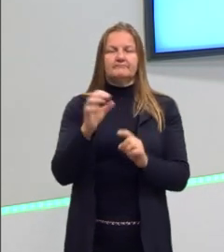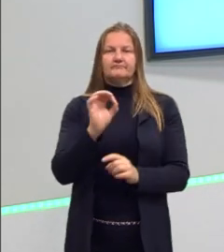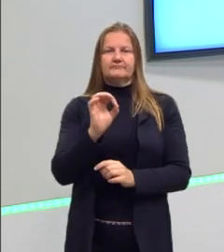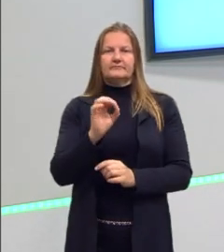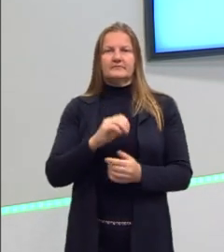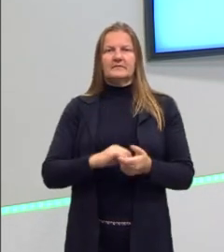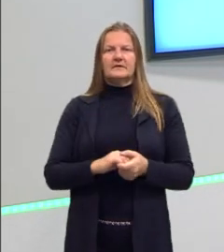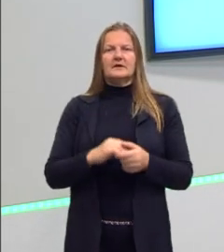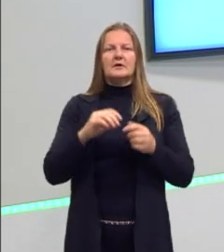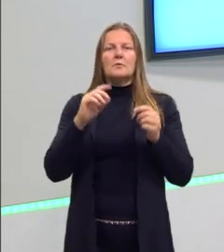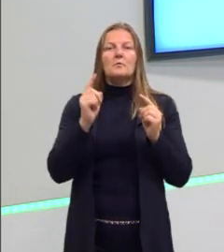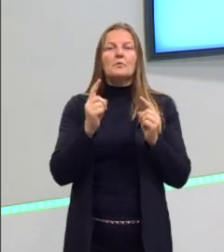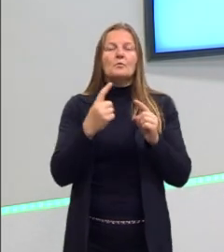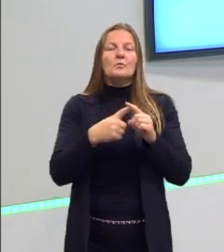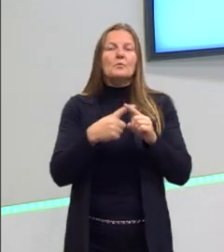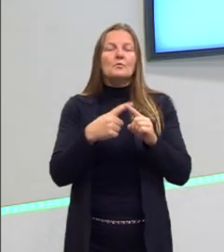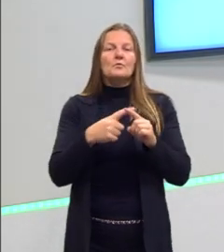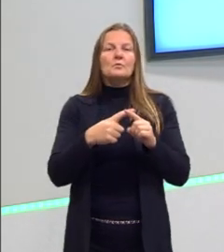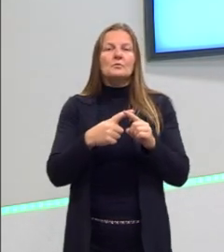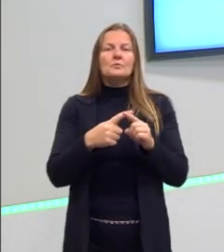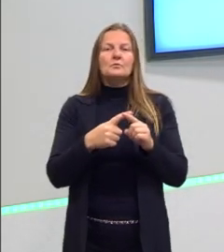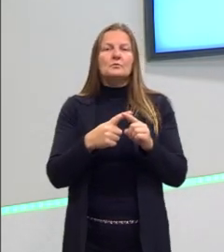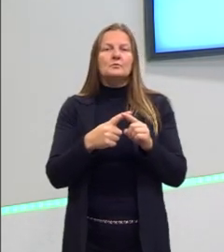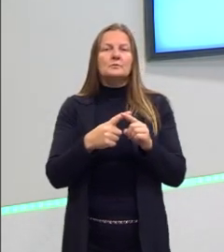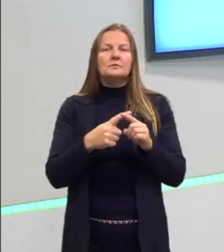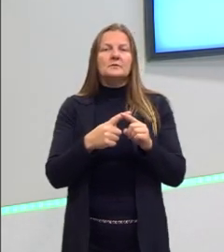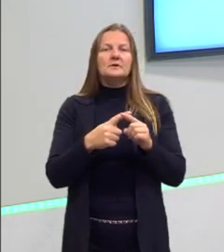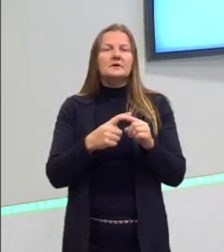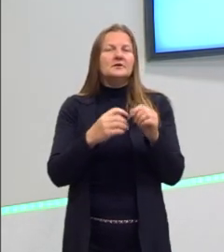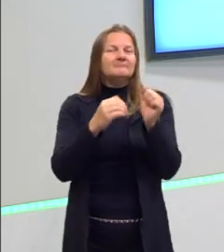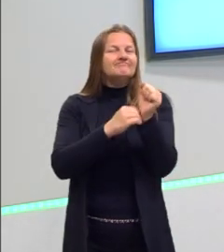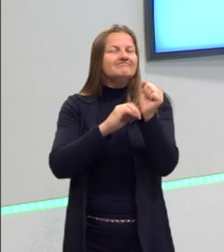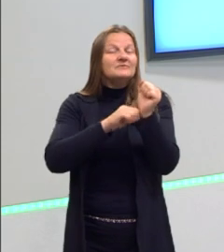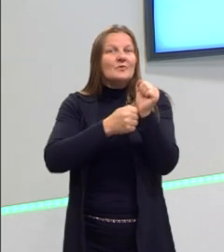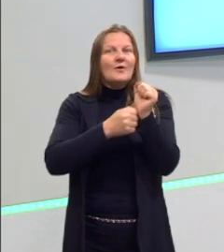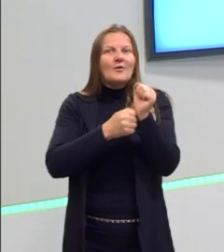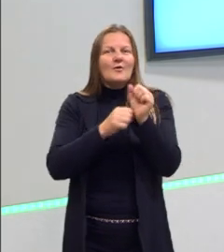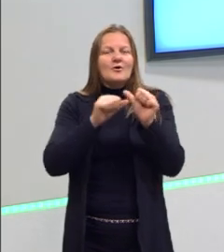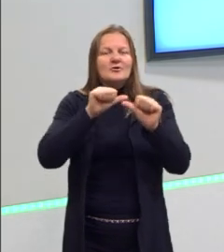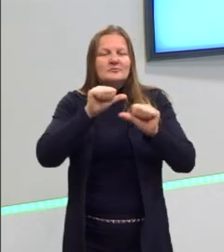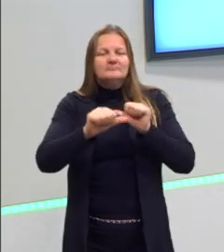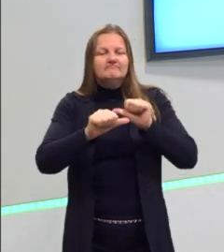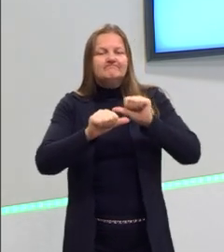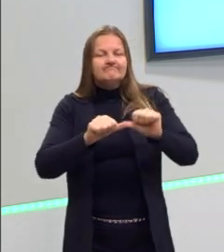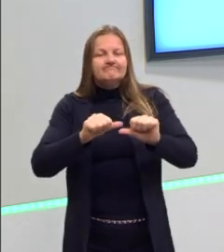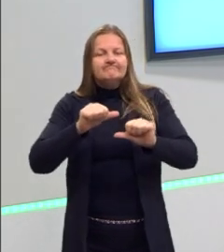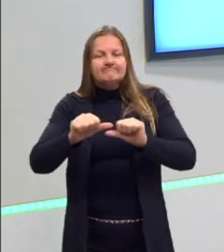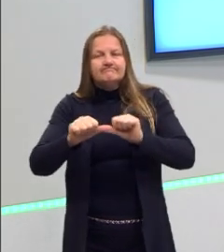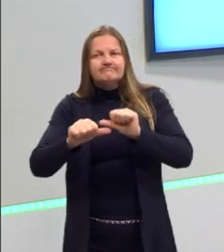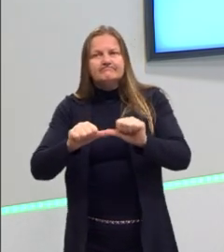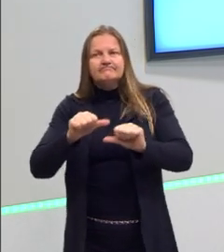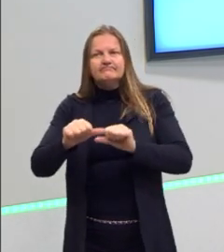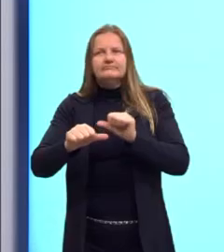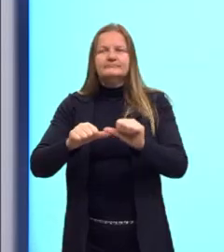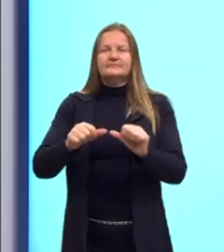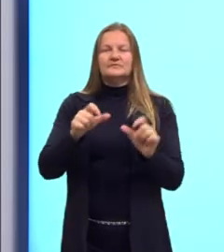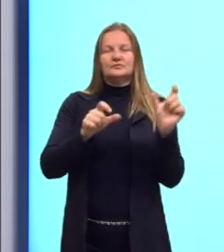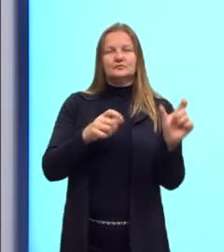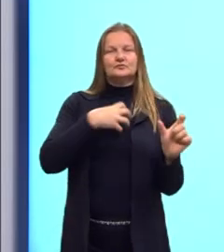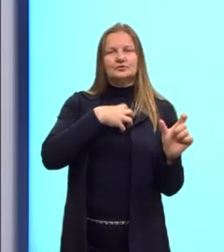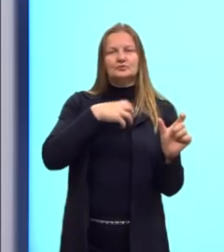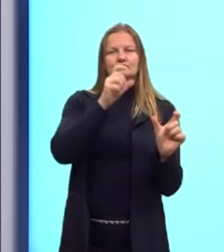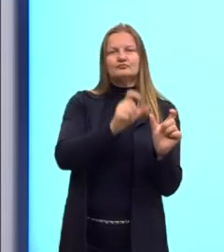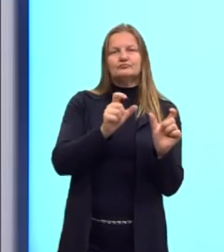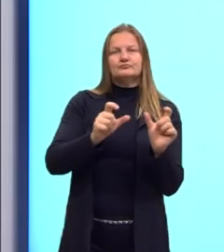não. A palavra-chave de evolução biológica é mudança, tá? Então, uma série de